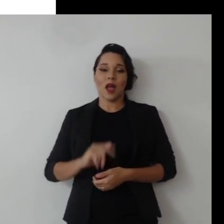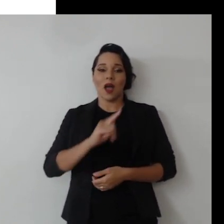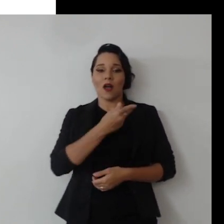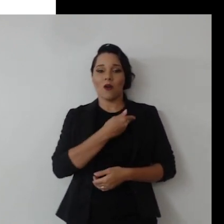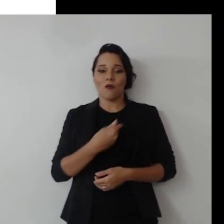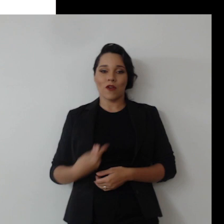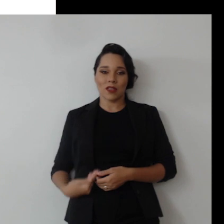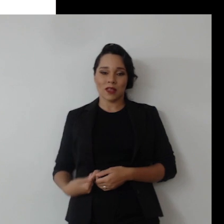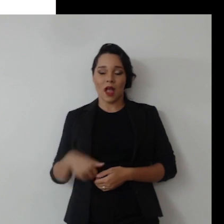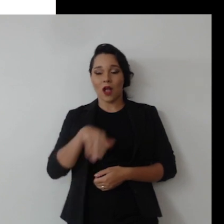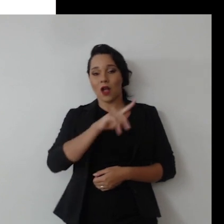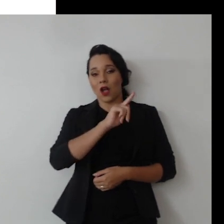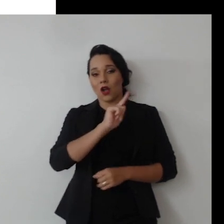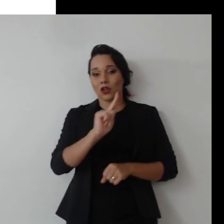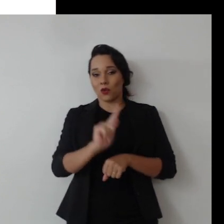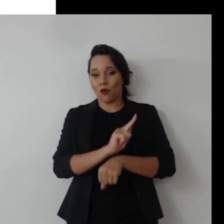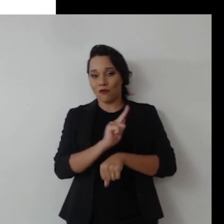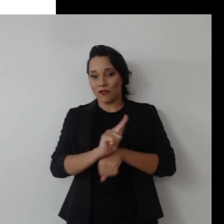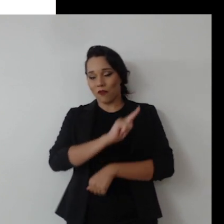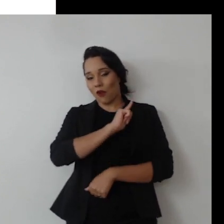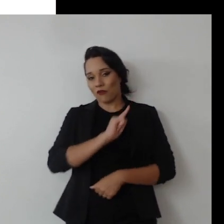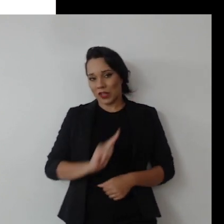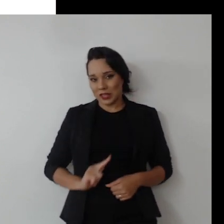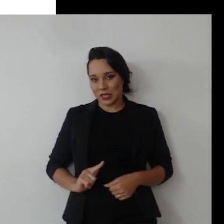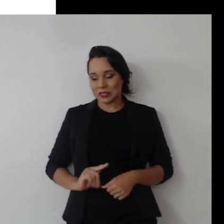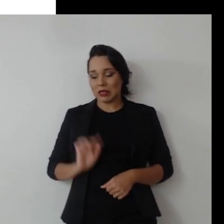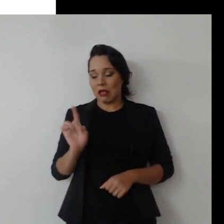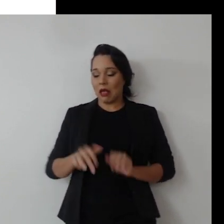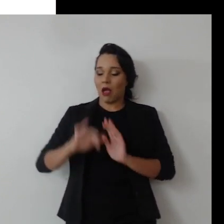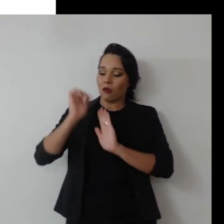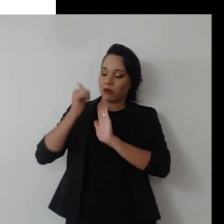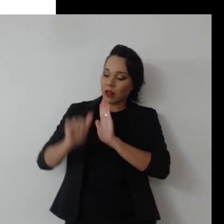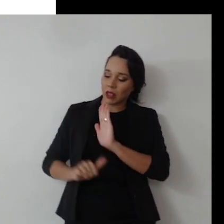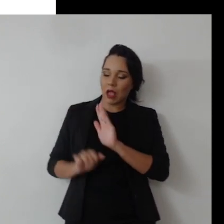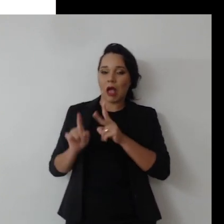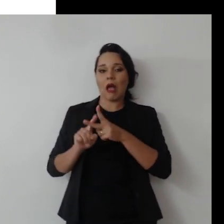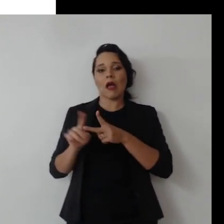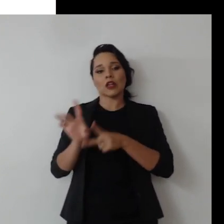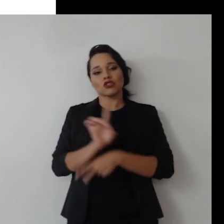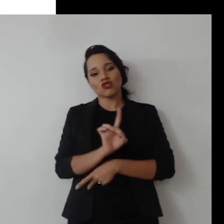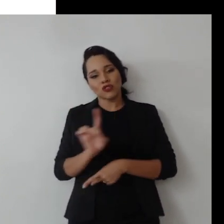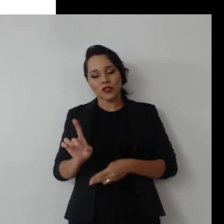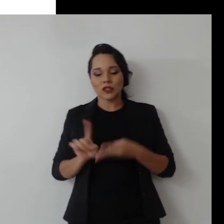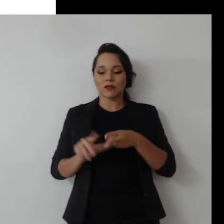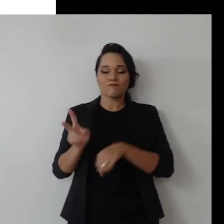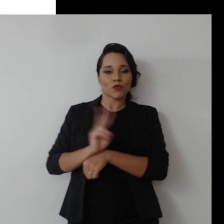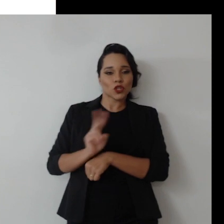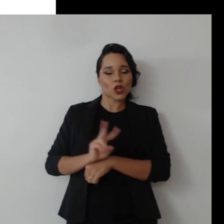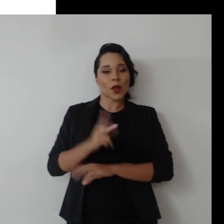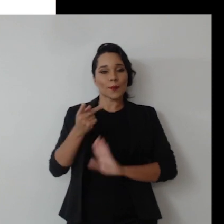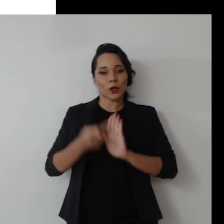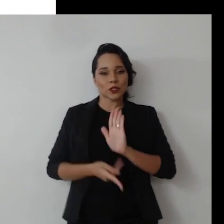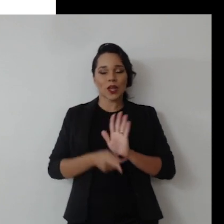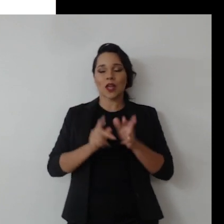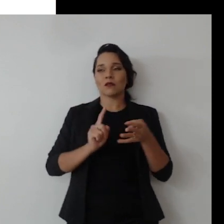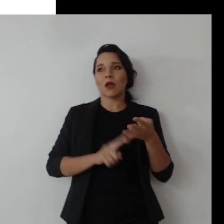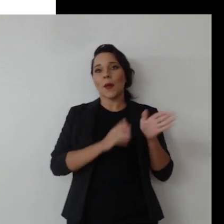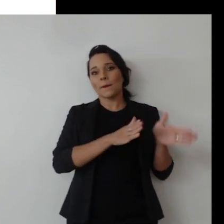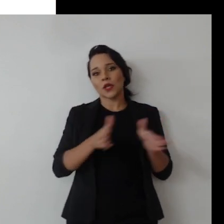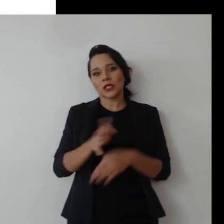governança, por um lado, ela tem esse papel de avaliar, dirigir, monitorar nossos projetos,